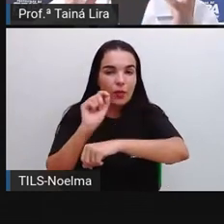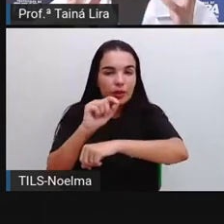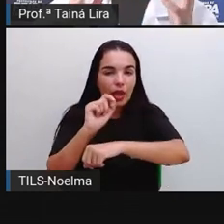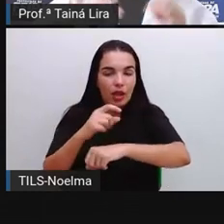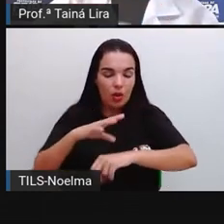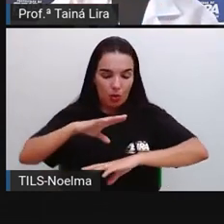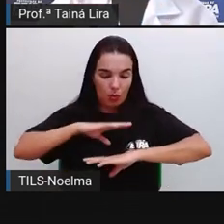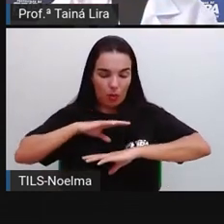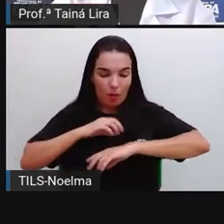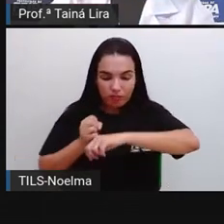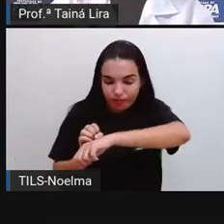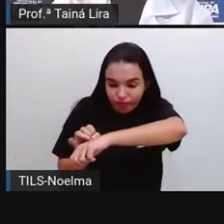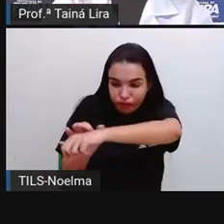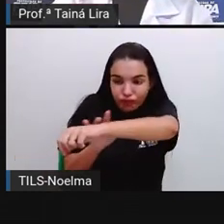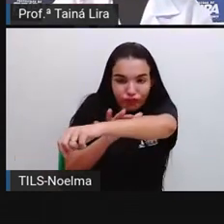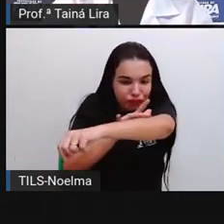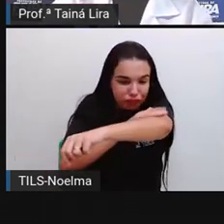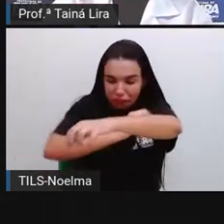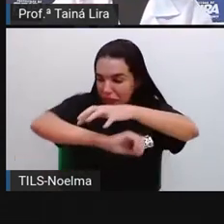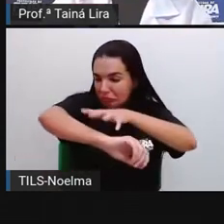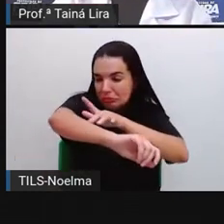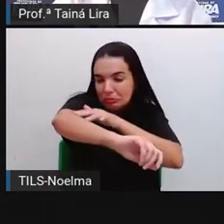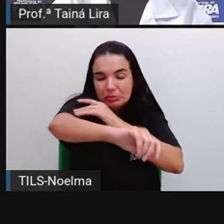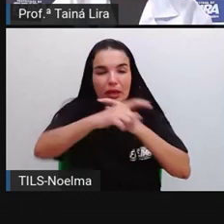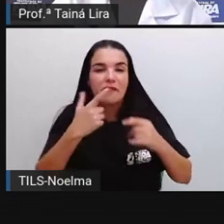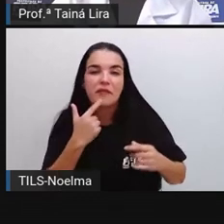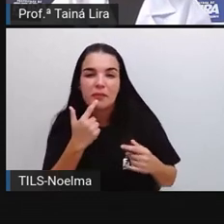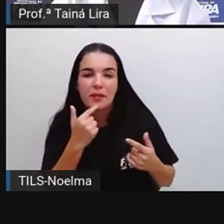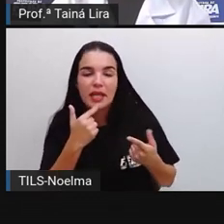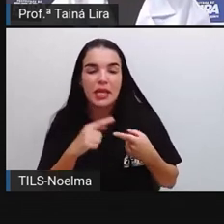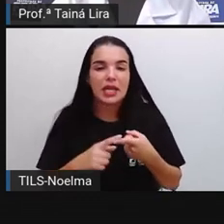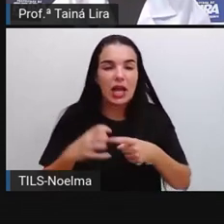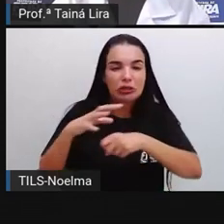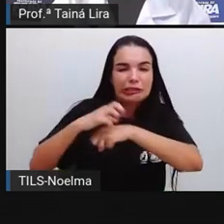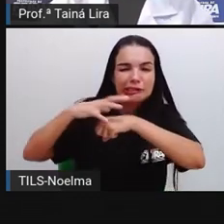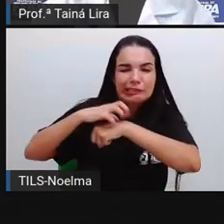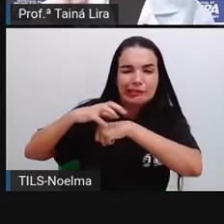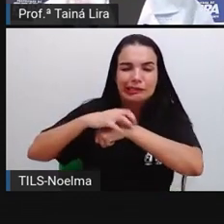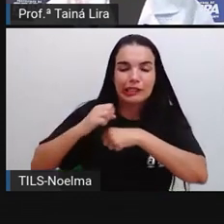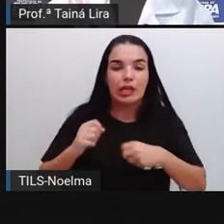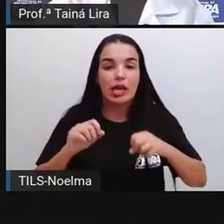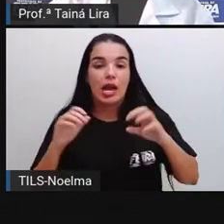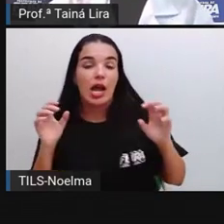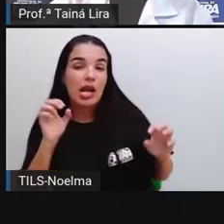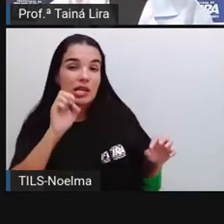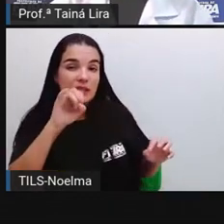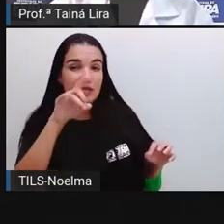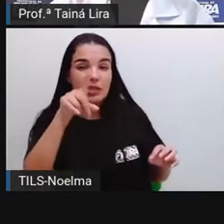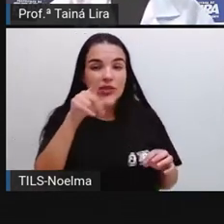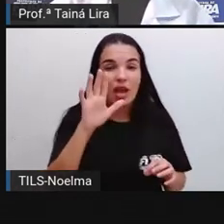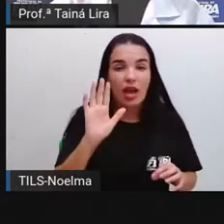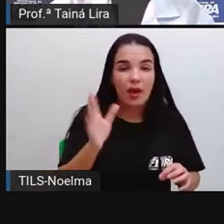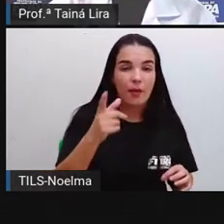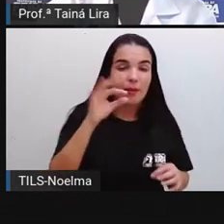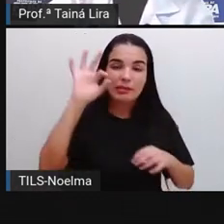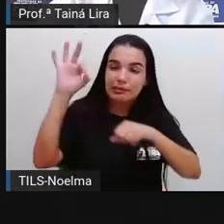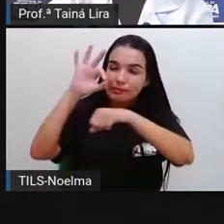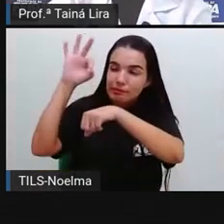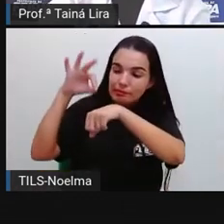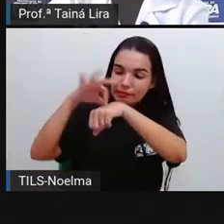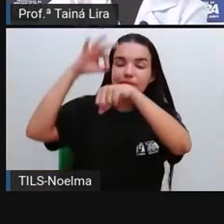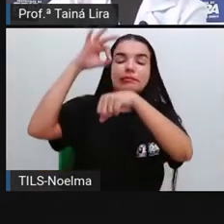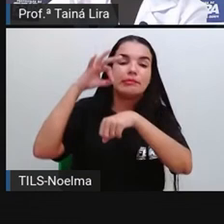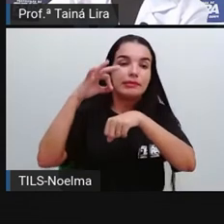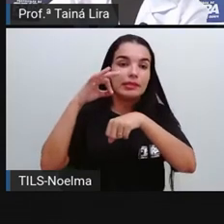externos, como, por exemplo, a pele pode ficar avermelhada, coçando. Quem é que já foi picado por uma muriçoca